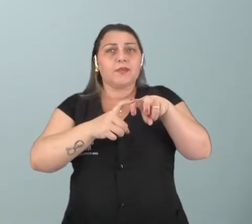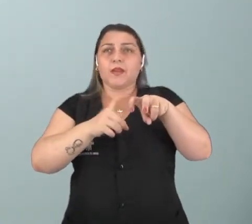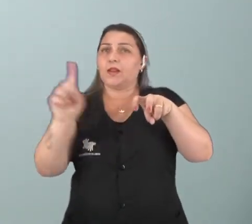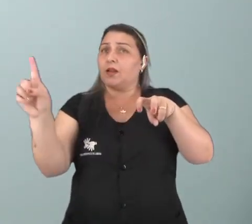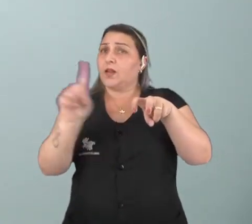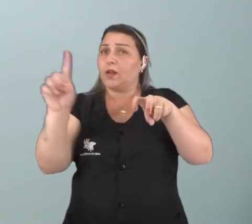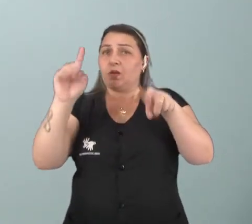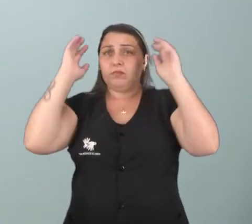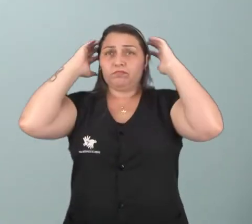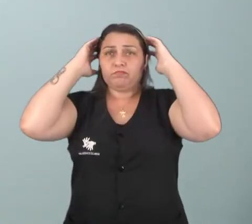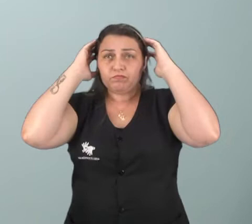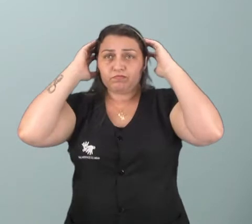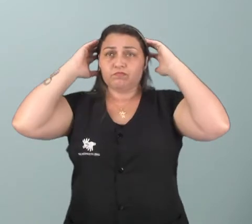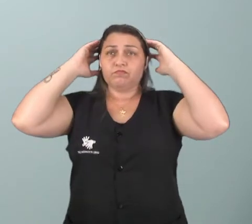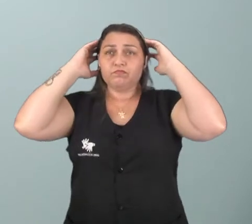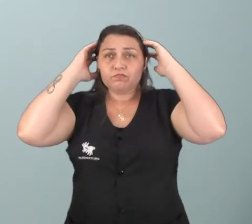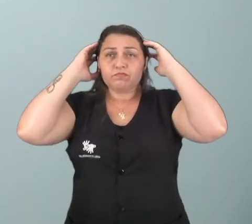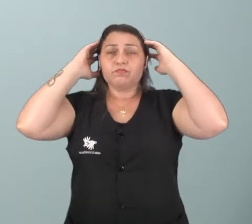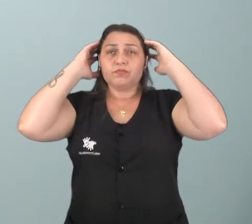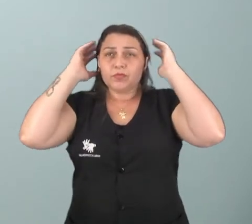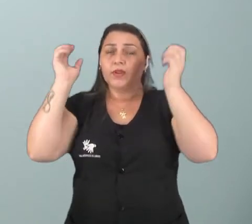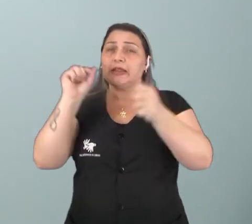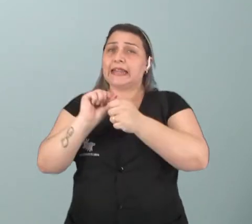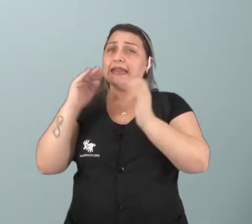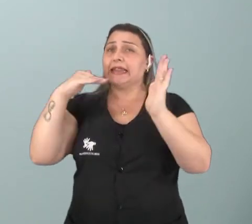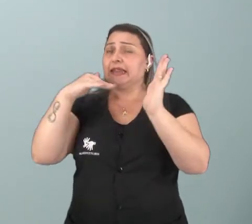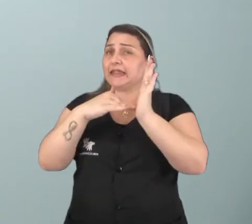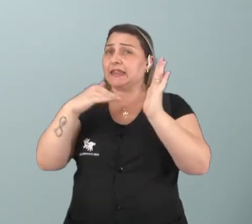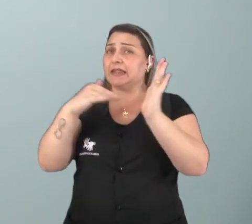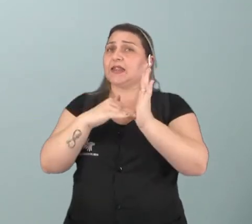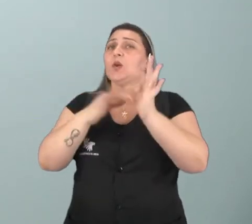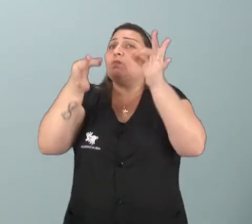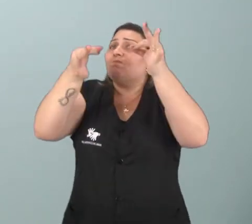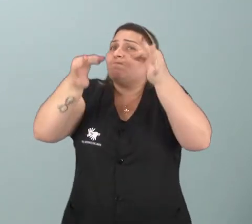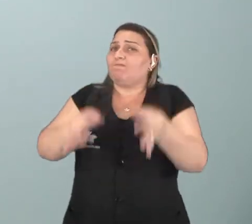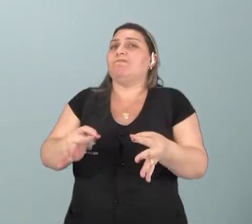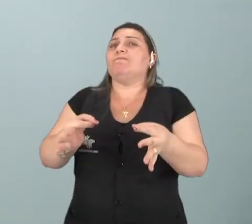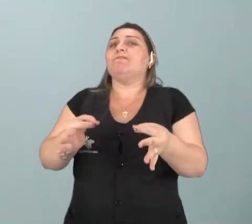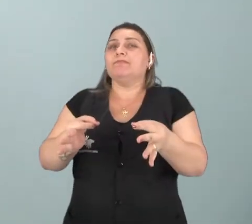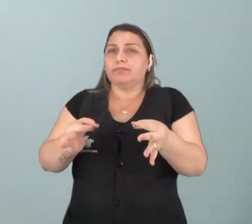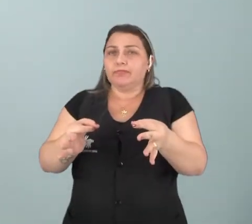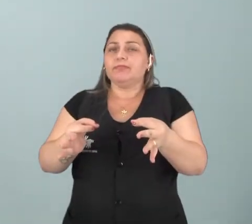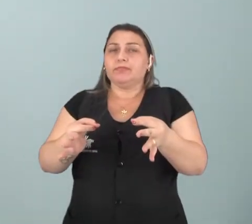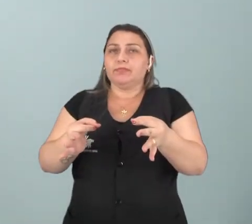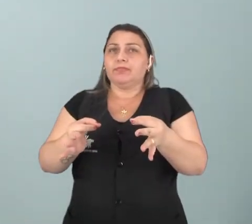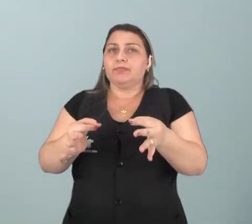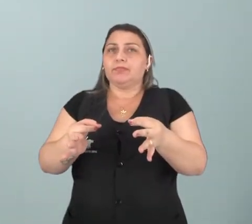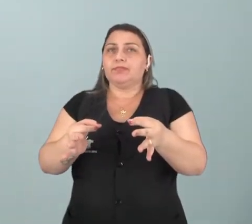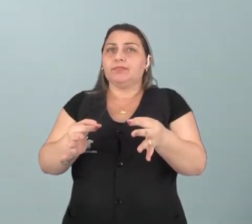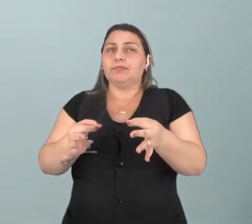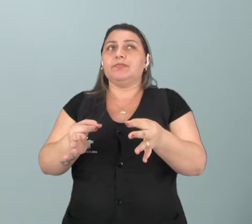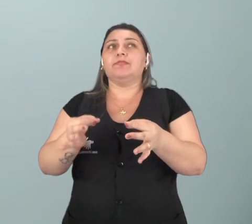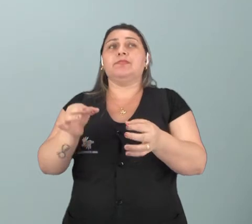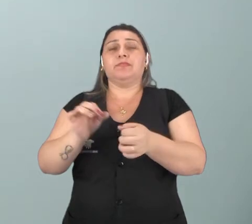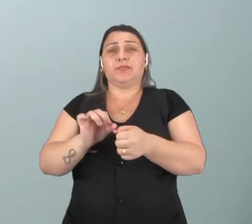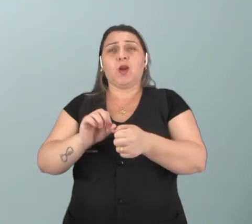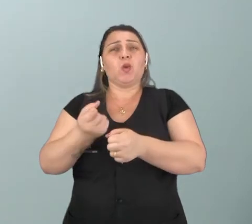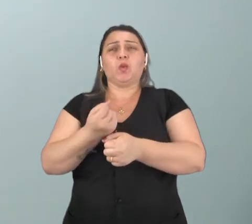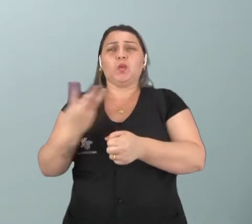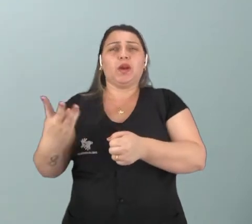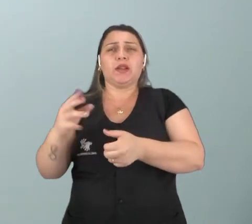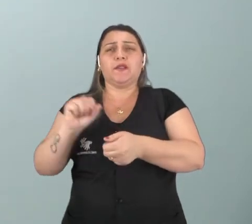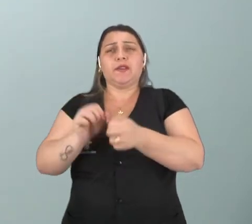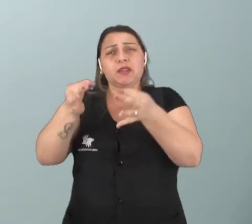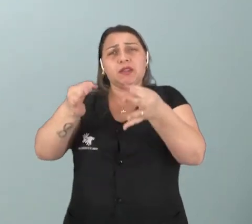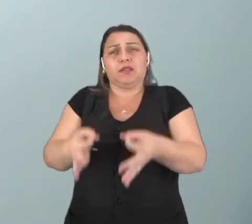abdominal. Então, a pessoa vai continuar fazendo até executar da forma correta. E aí, a gente vai contar quantas